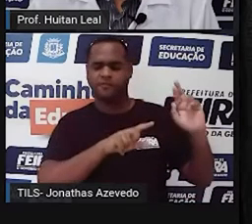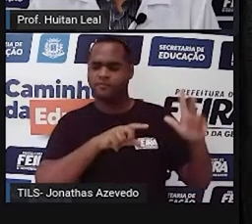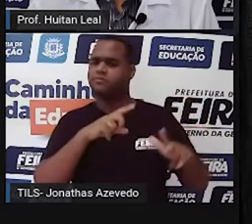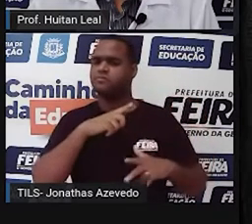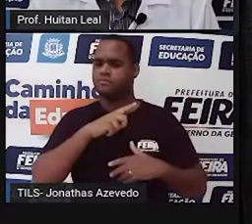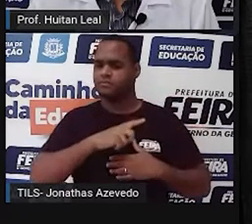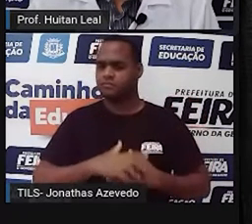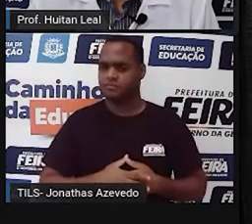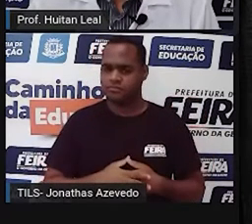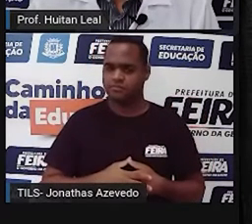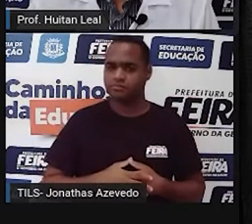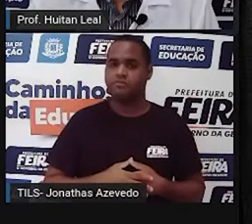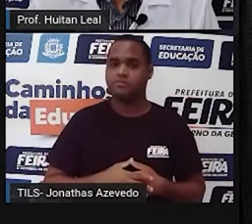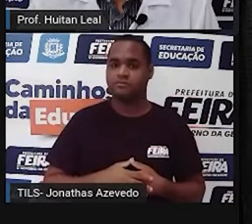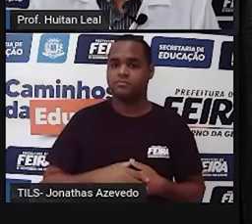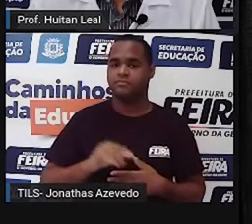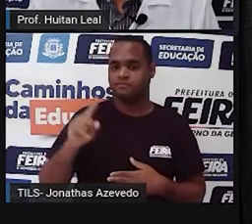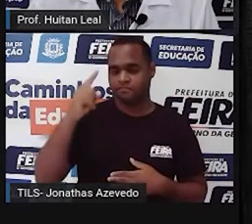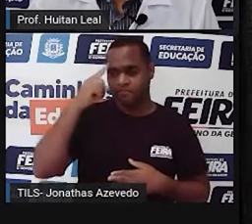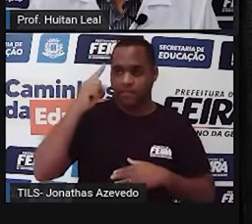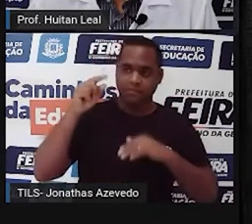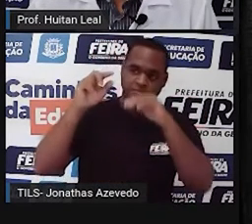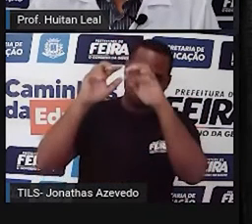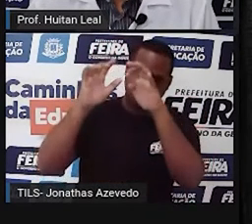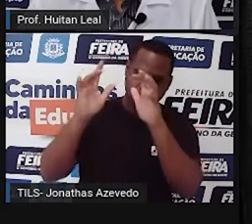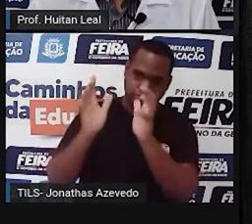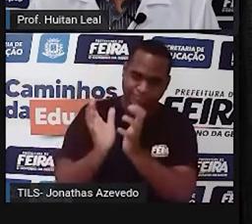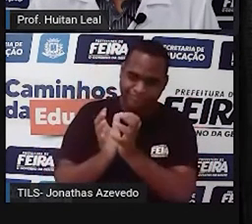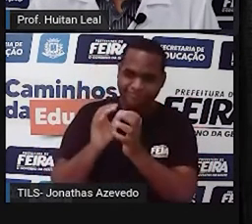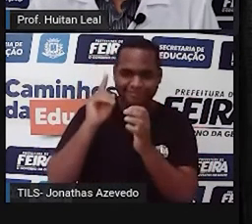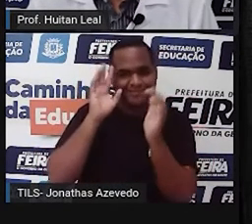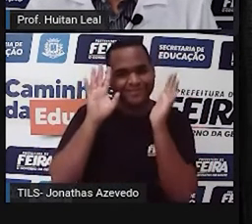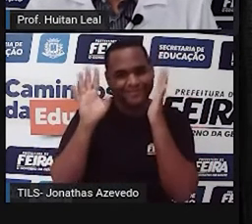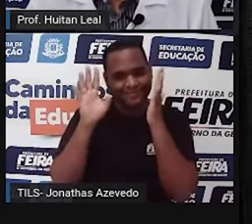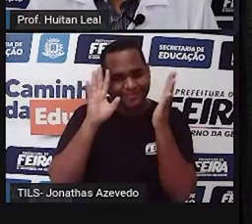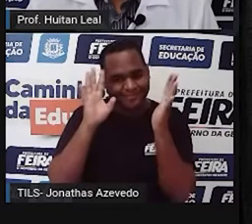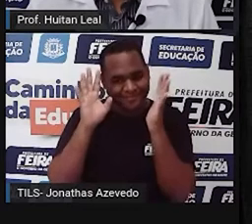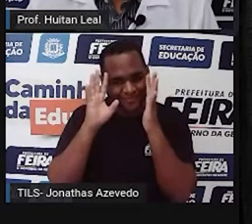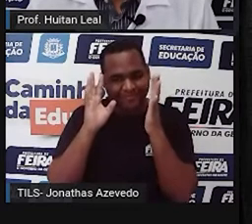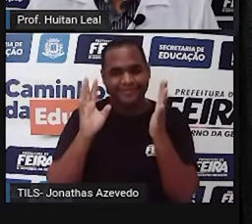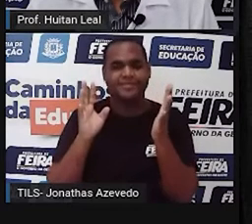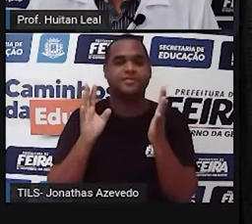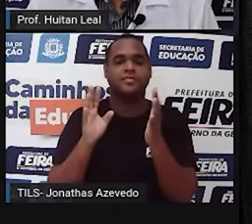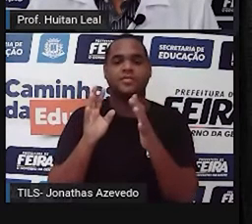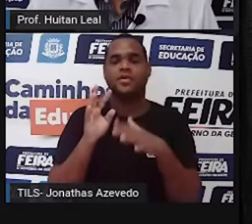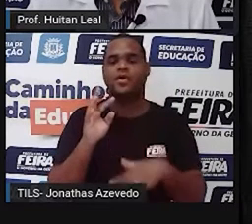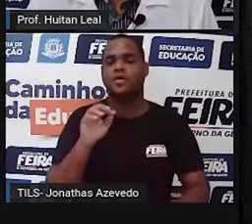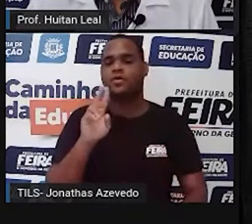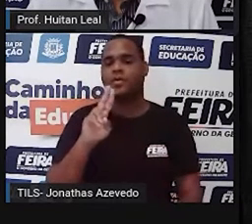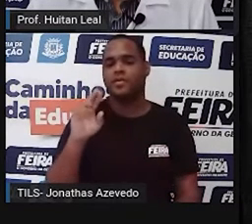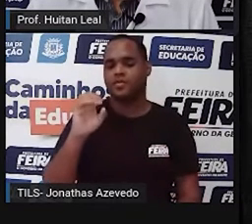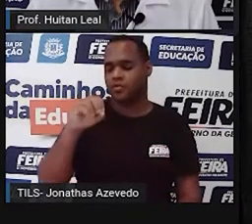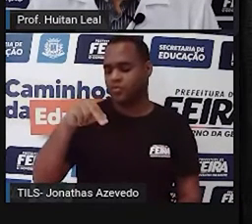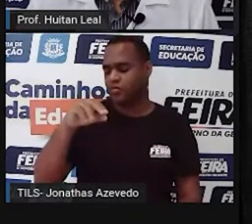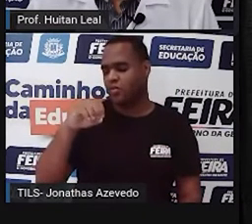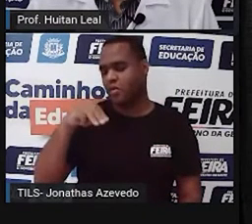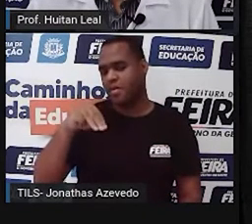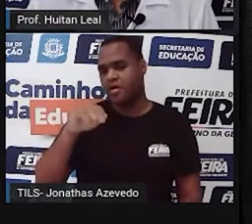Um balão em forma de nuvem, um pensamento e assim sucessivamente. E as onomatopeias, elas representam